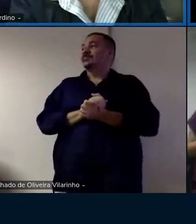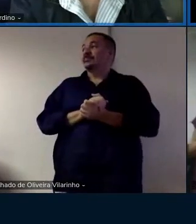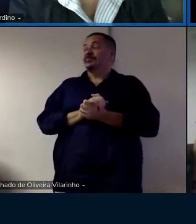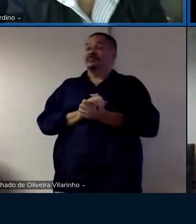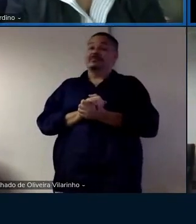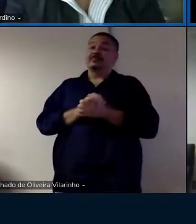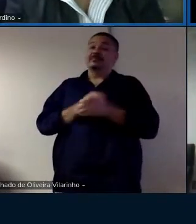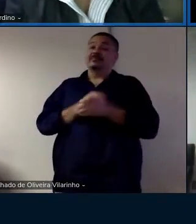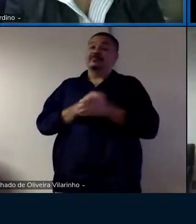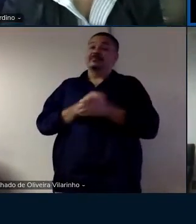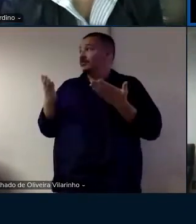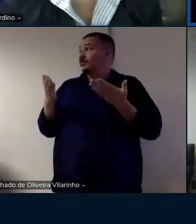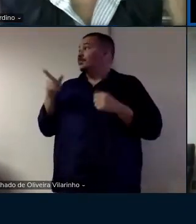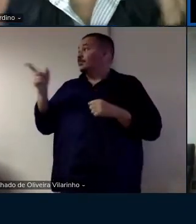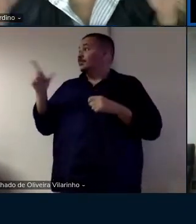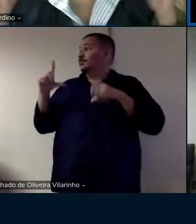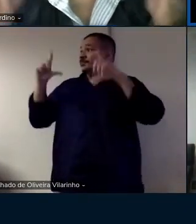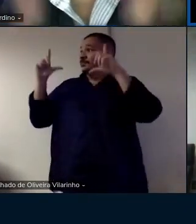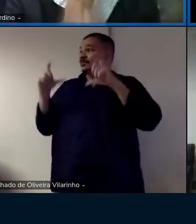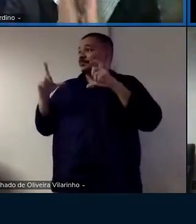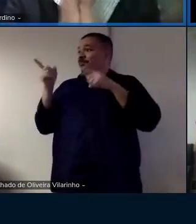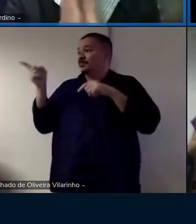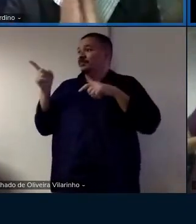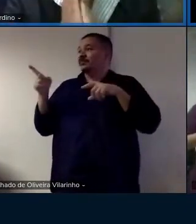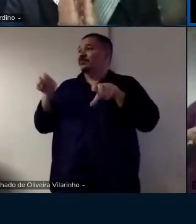então agora vamos tirar uma foto